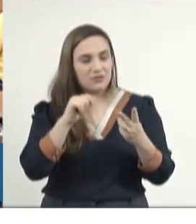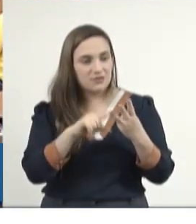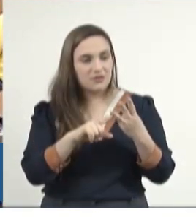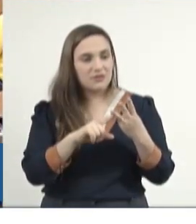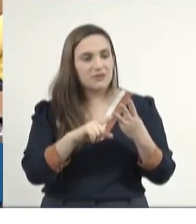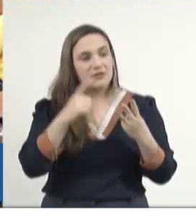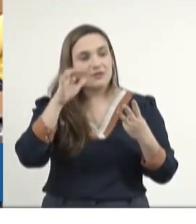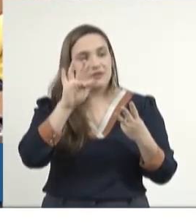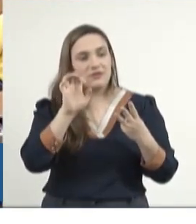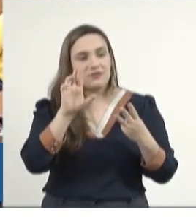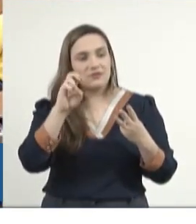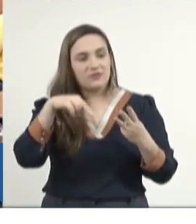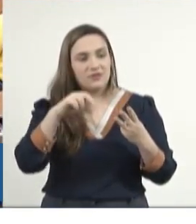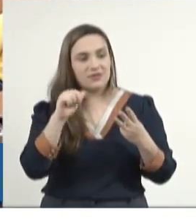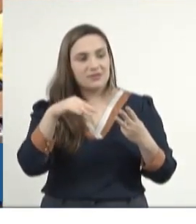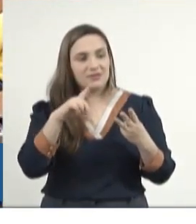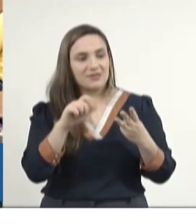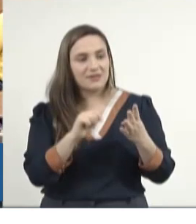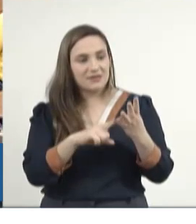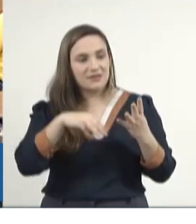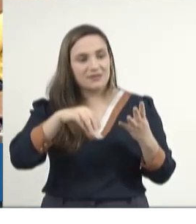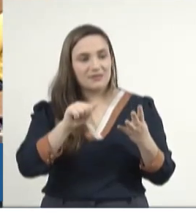Fernanda, Mauro, que sou eu,